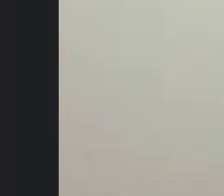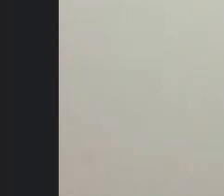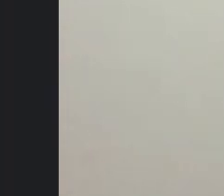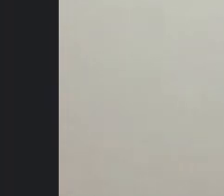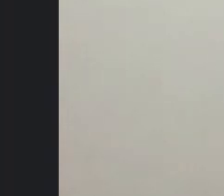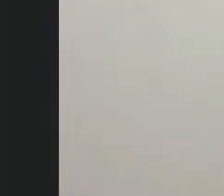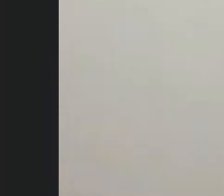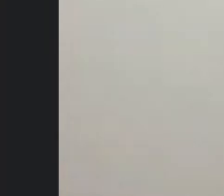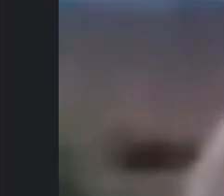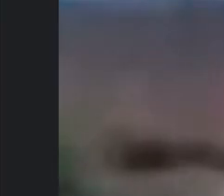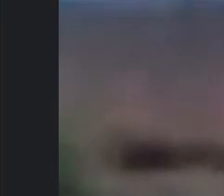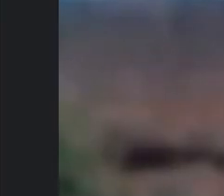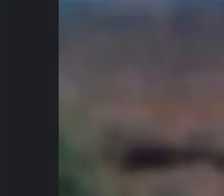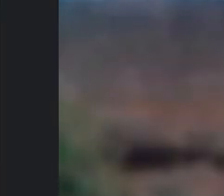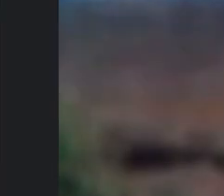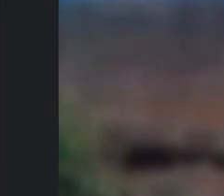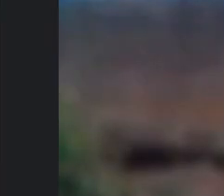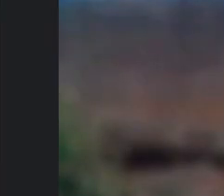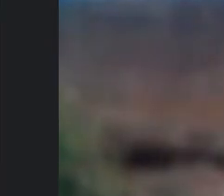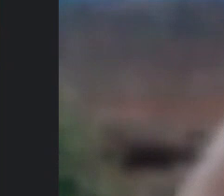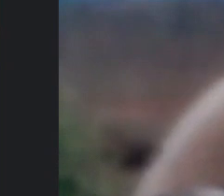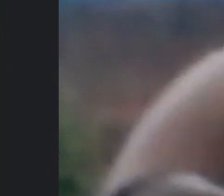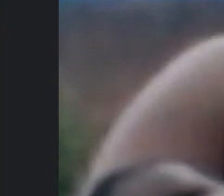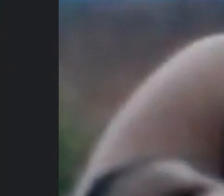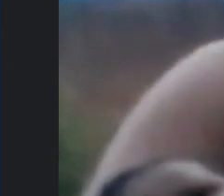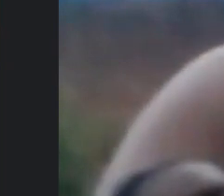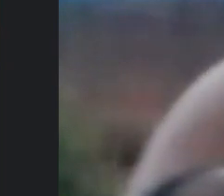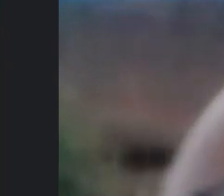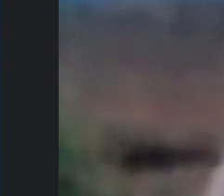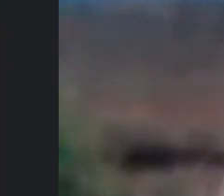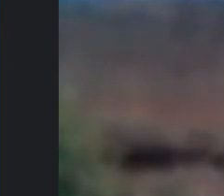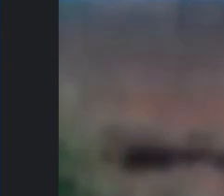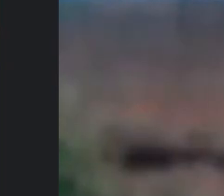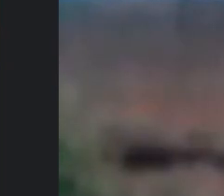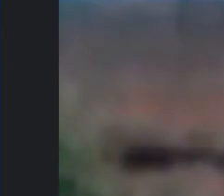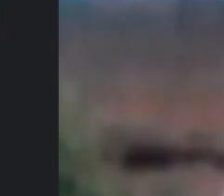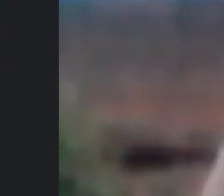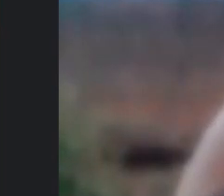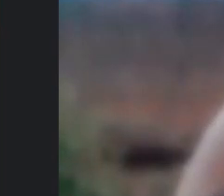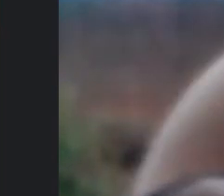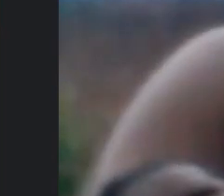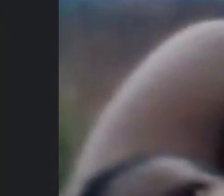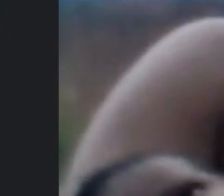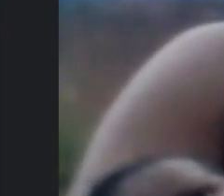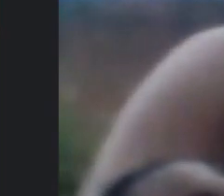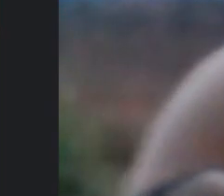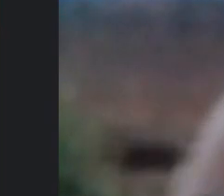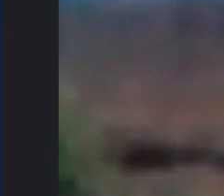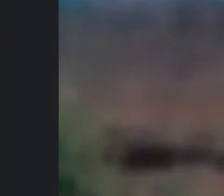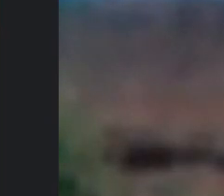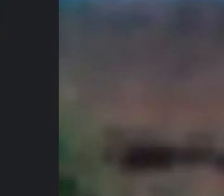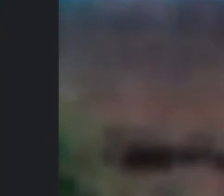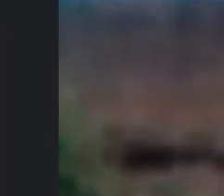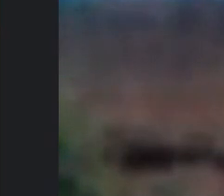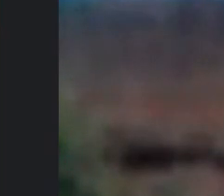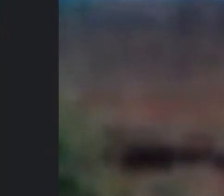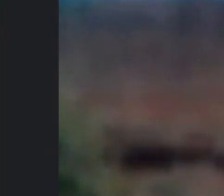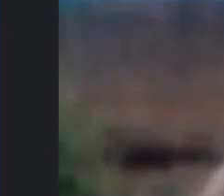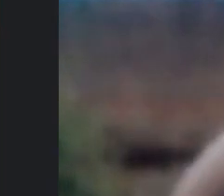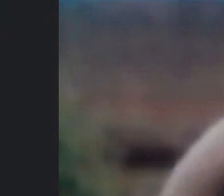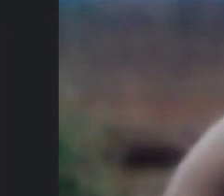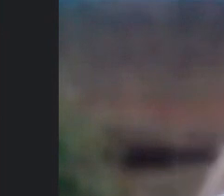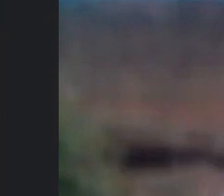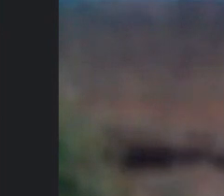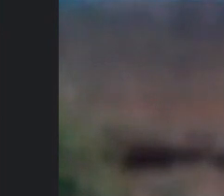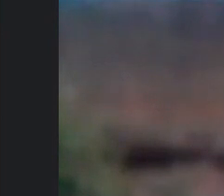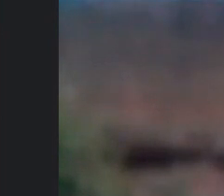boa noite vocês me escutam bem eu vou falar bem rapidinho pelo tempo porque minha pequena também está com um pouco de cólica aqui então